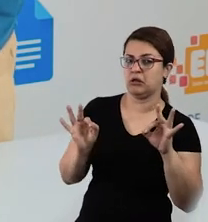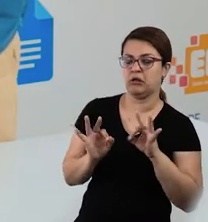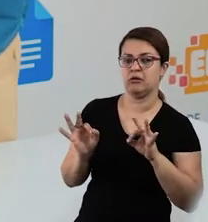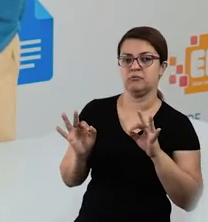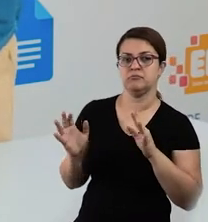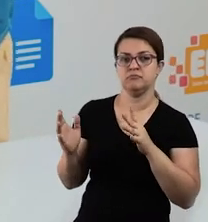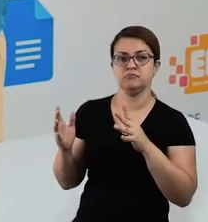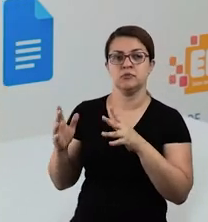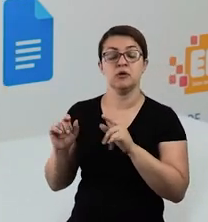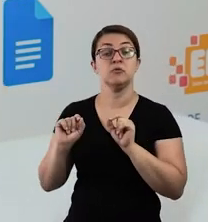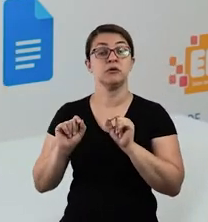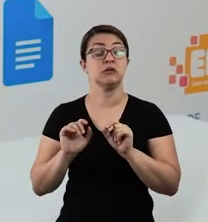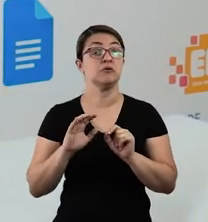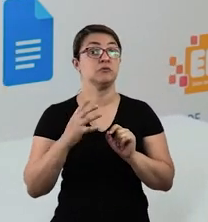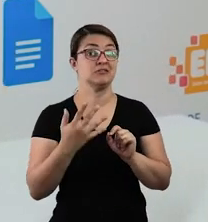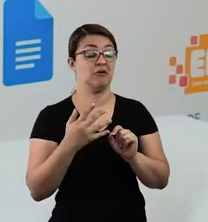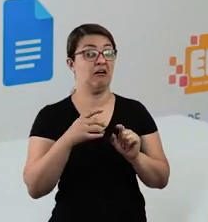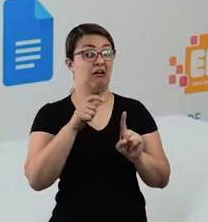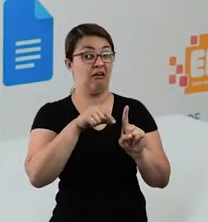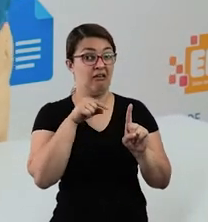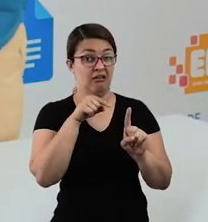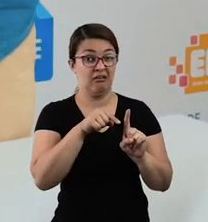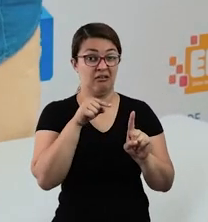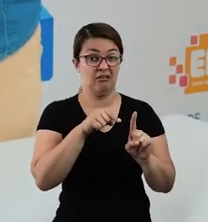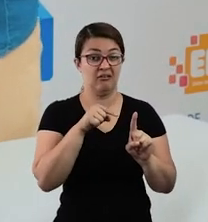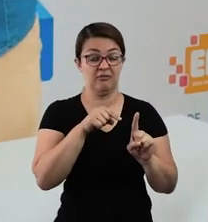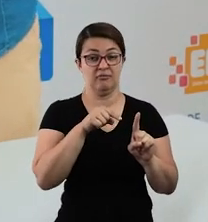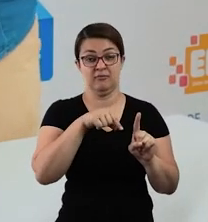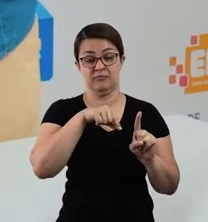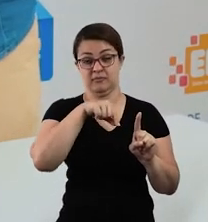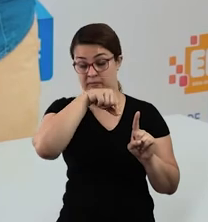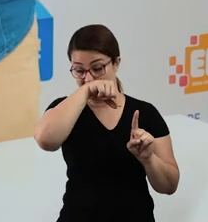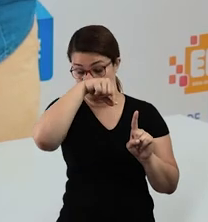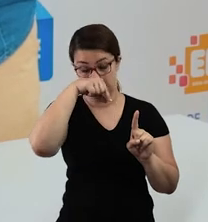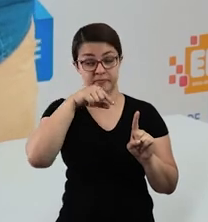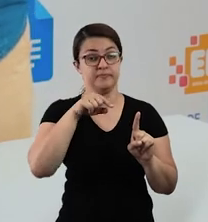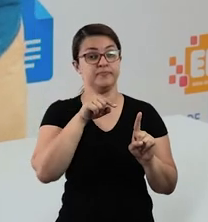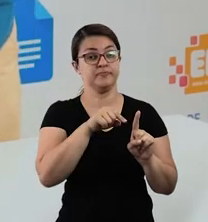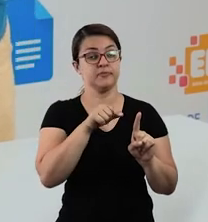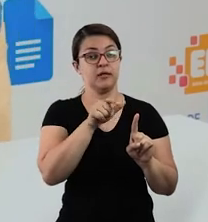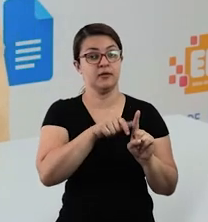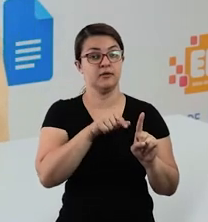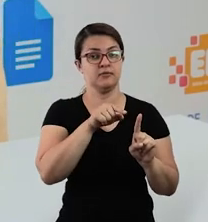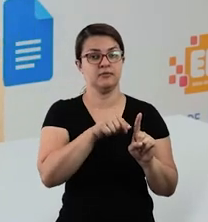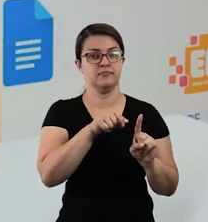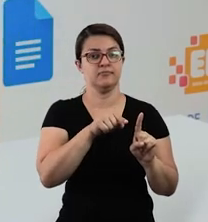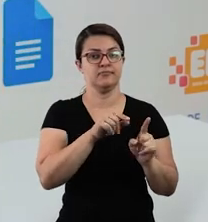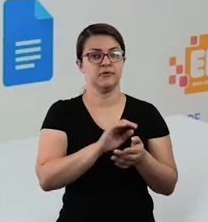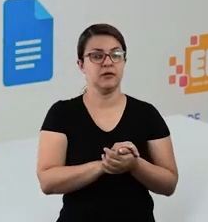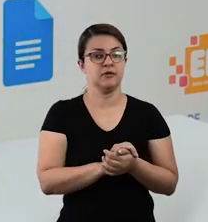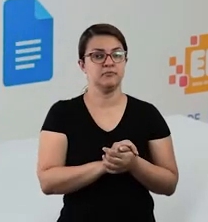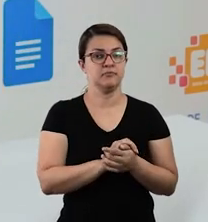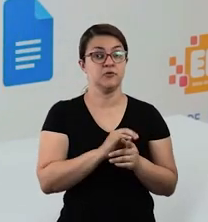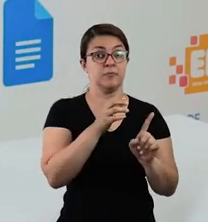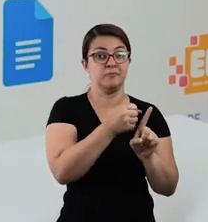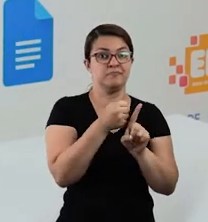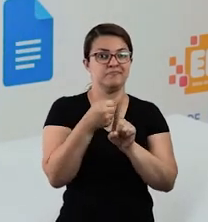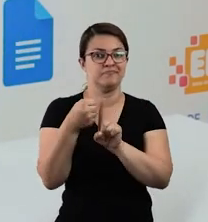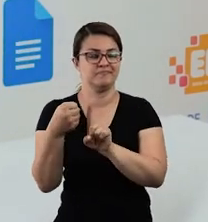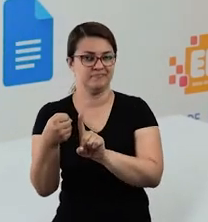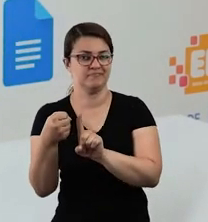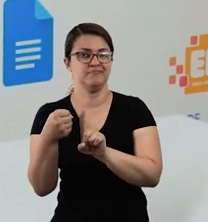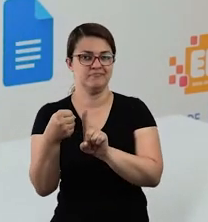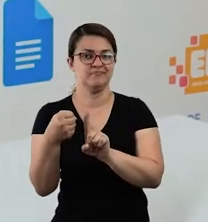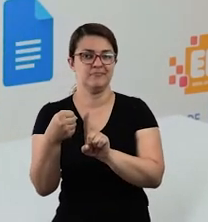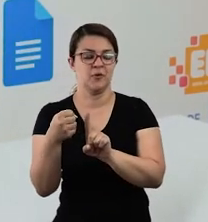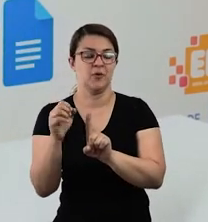traído e foi morto, tudo bem? E aí, essa morte aconteceu no dia 20 de novembro, que hoje